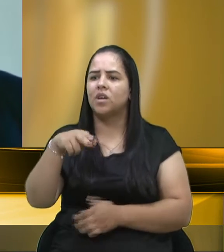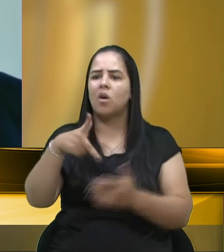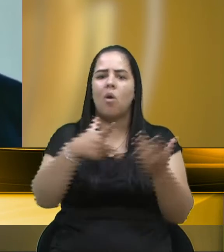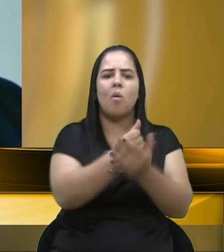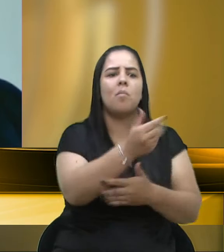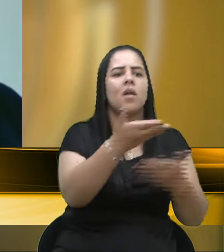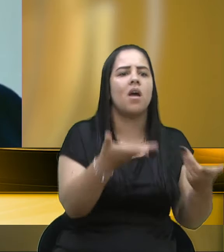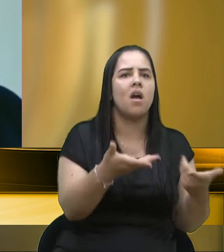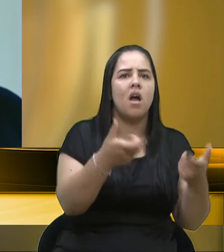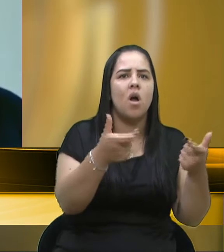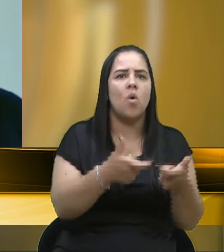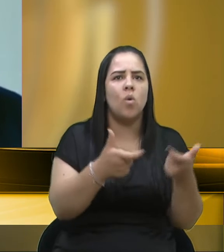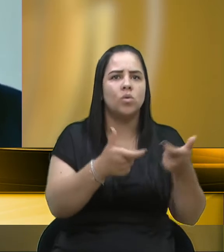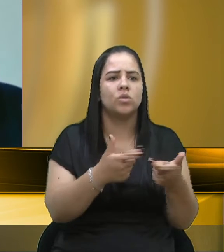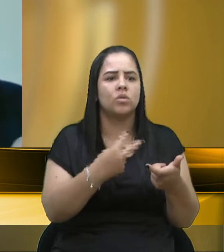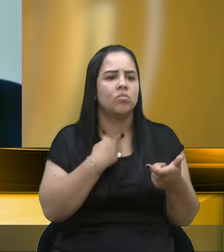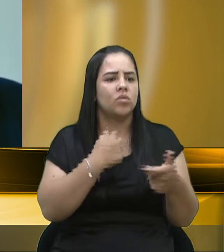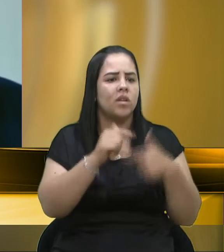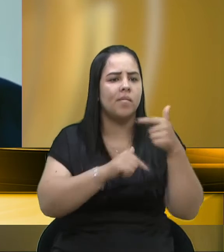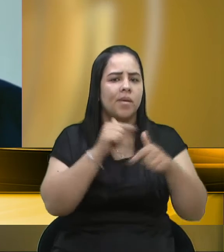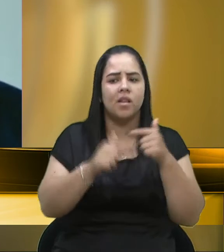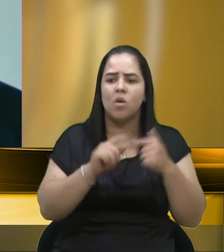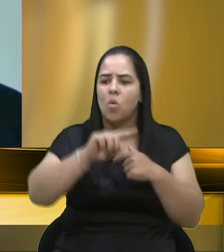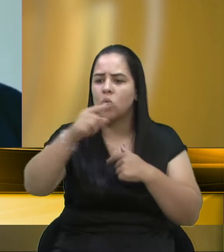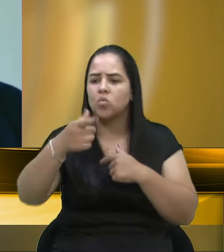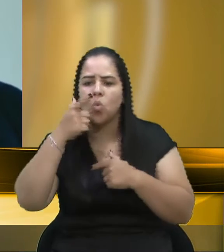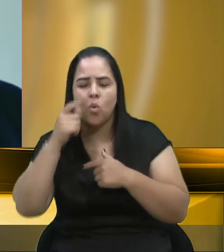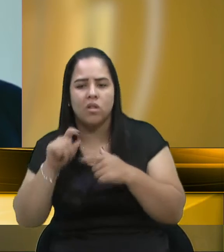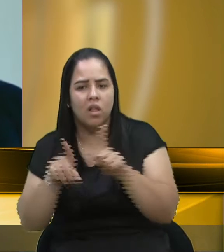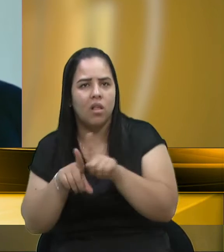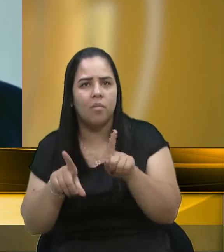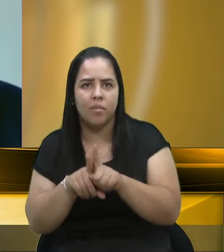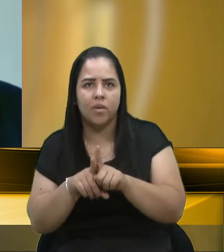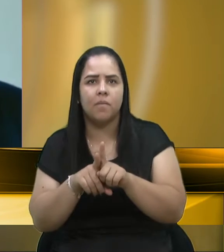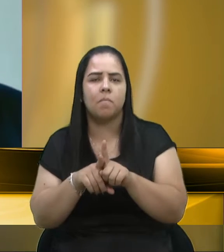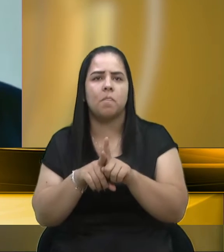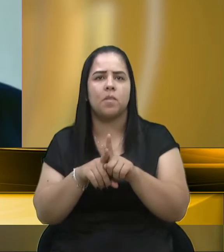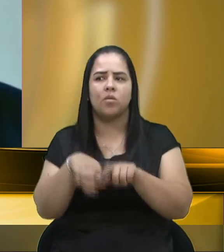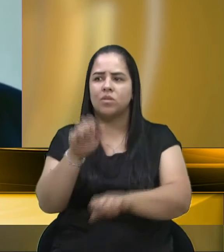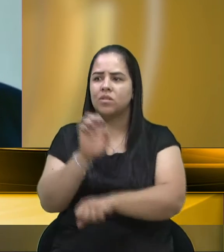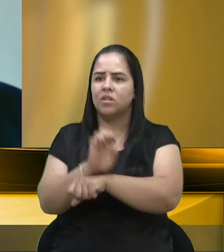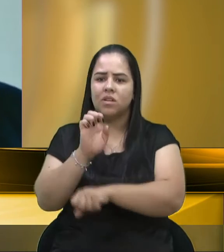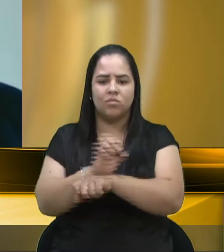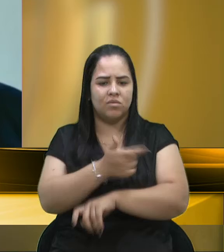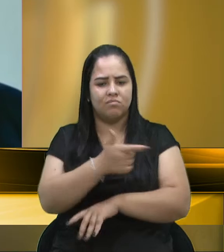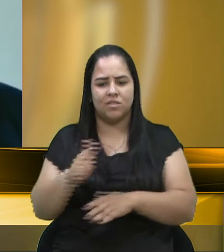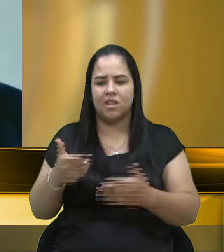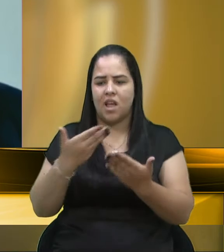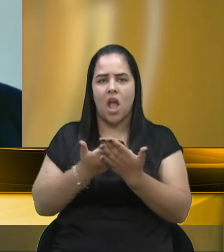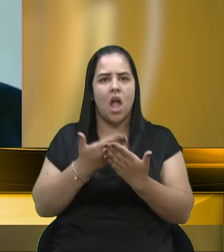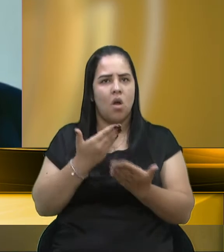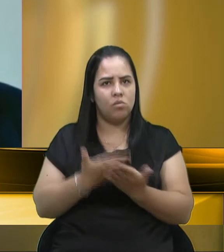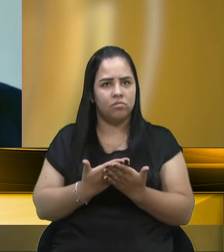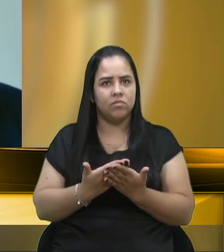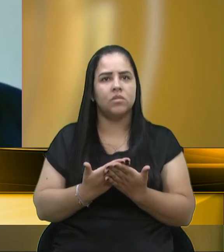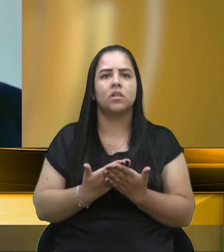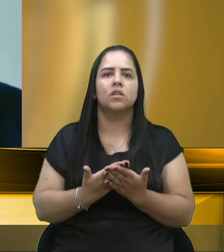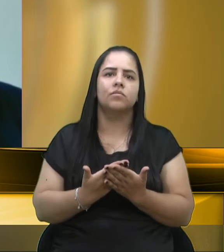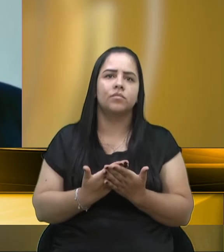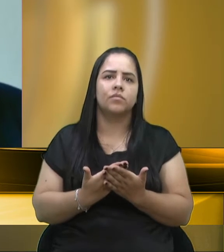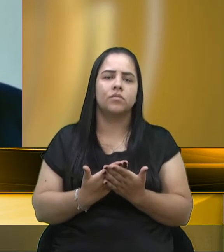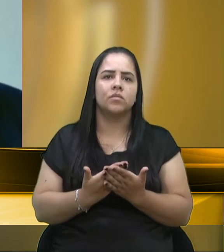botar onde se eles não conseguem trabalhar, os outros também não conseguem. É o Estado inteiro sem aulas. Então, assim, gente, quem é?